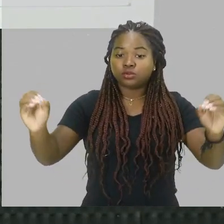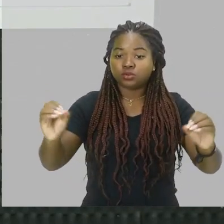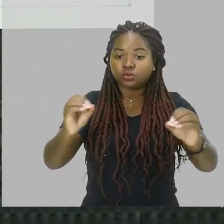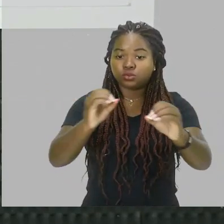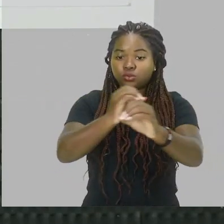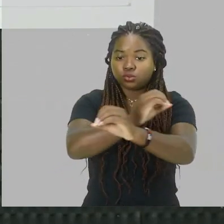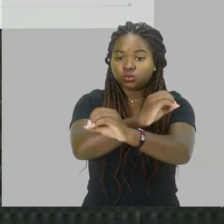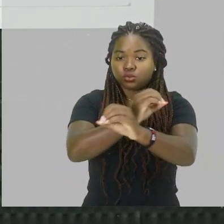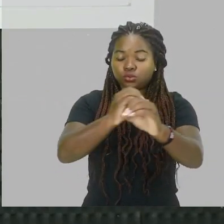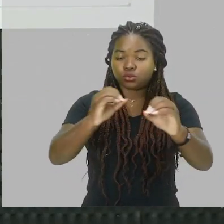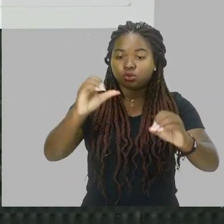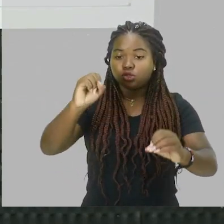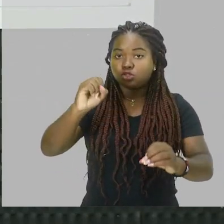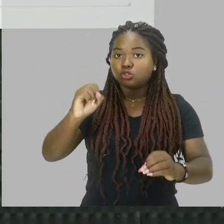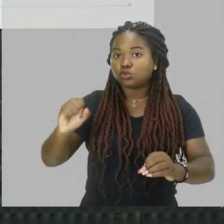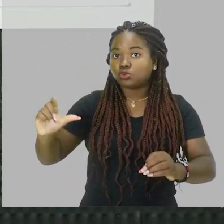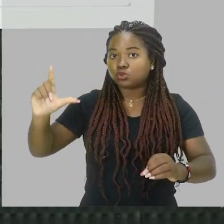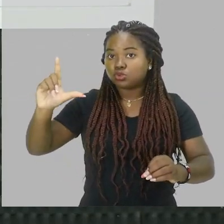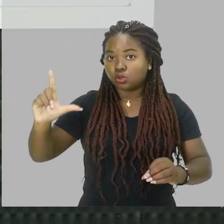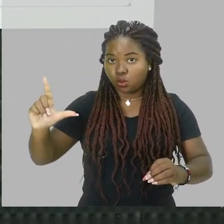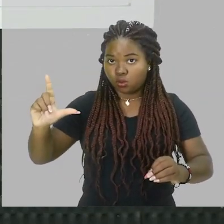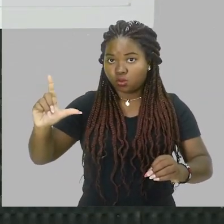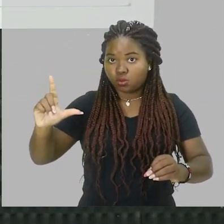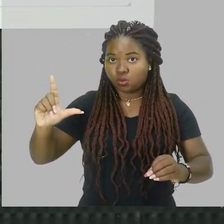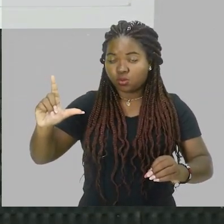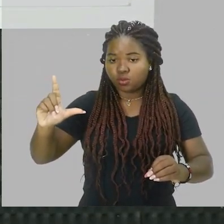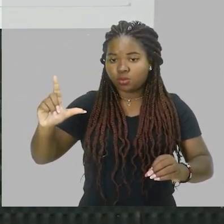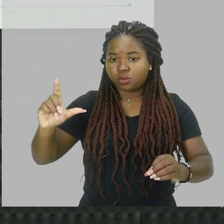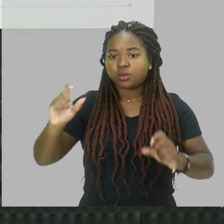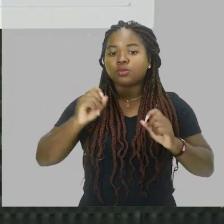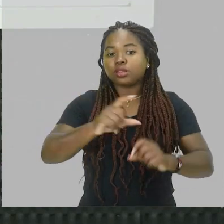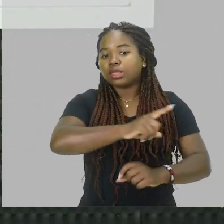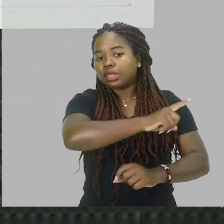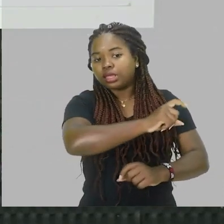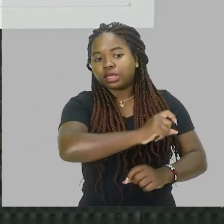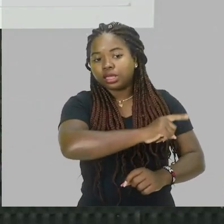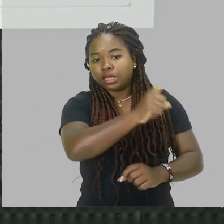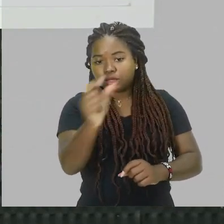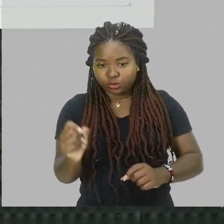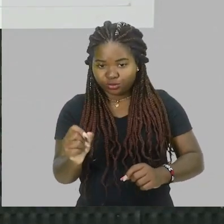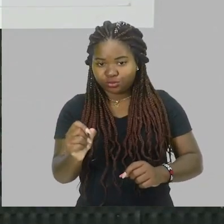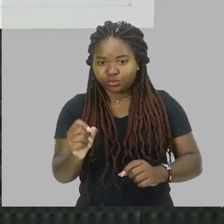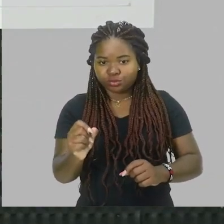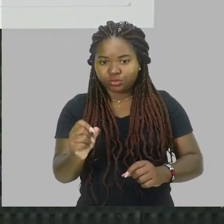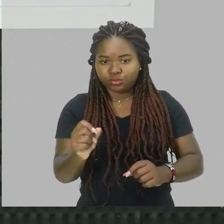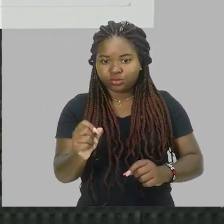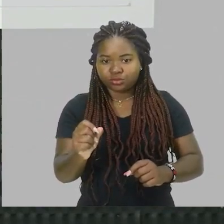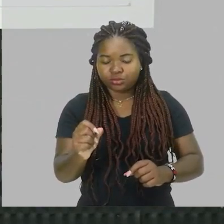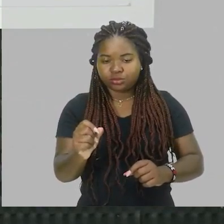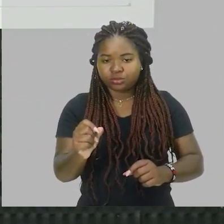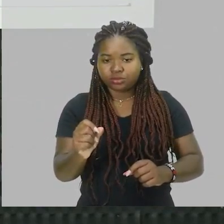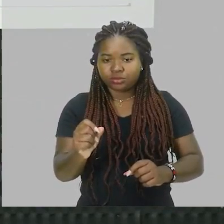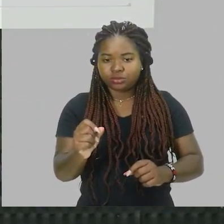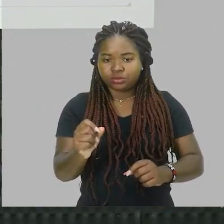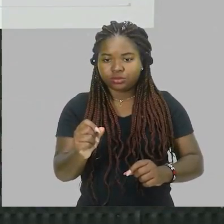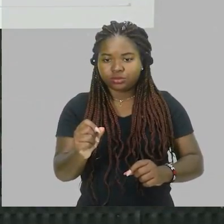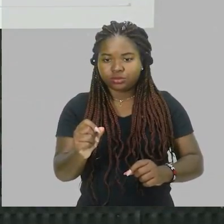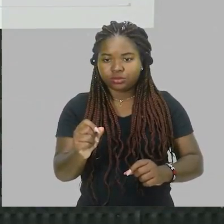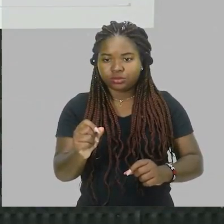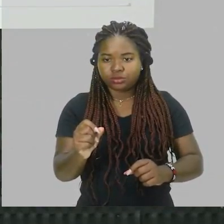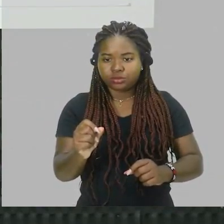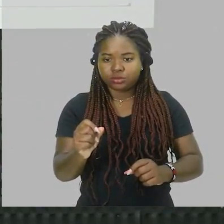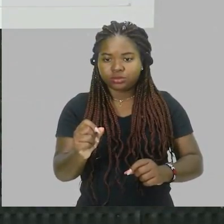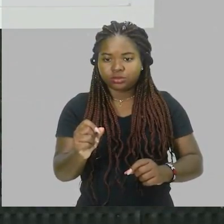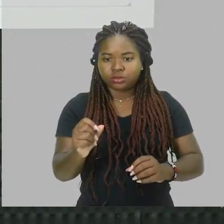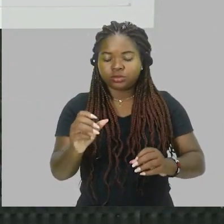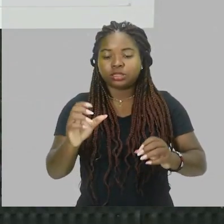Lua está alinhada entre o Sol e a Terra. Aí nós vamos ter o seguinte, aí